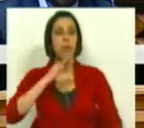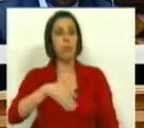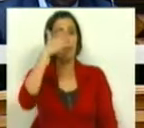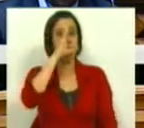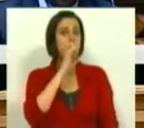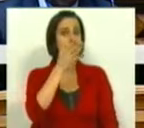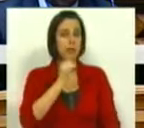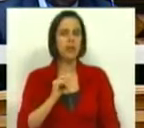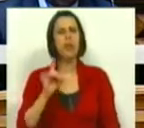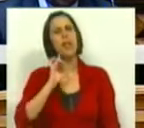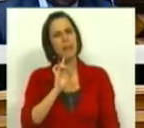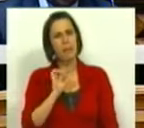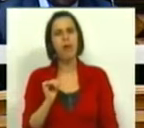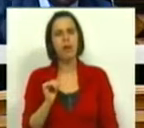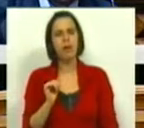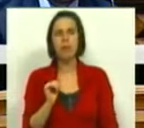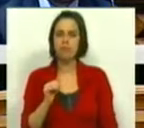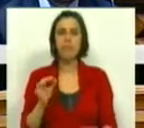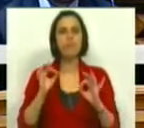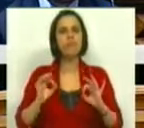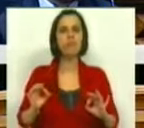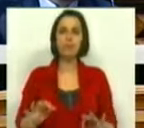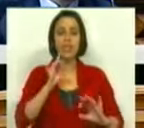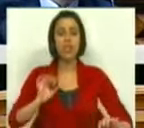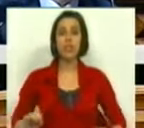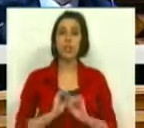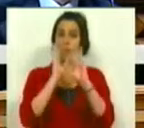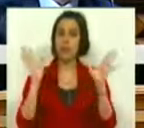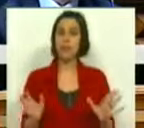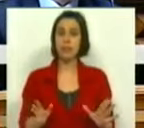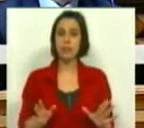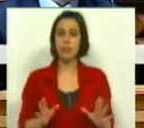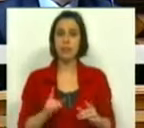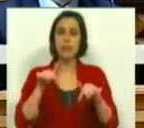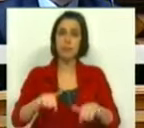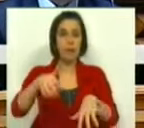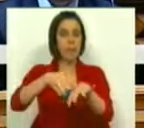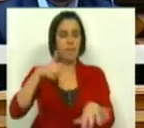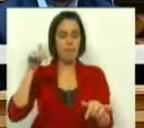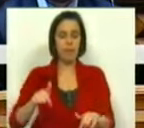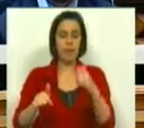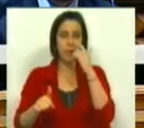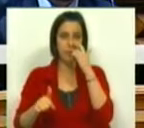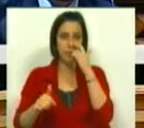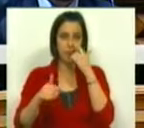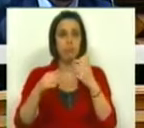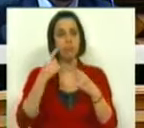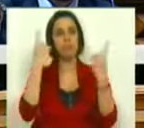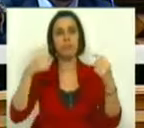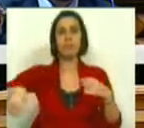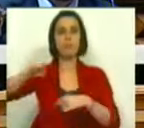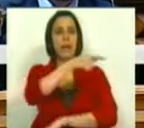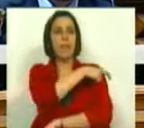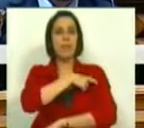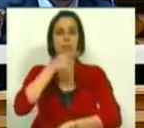Primeiro-Ministro, importa que sejam totalmente esclarecidas no Parlamento perante os representantes do